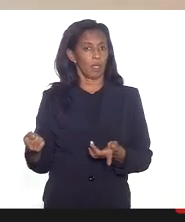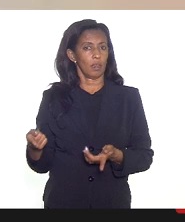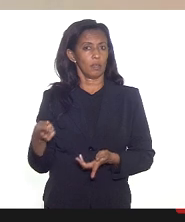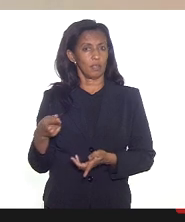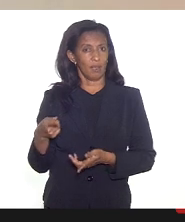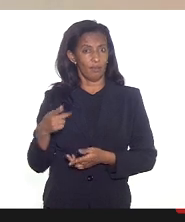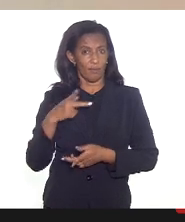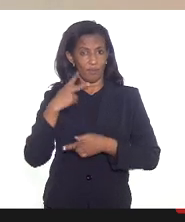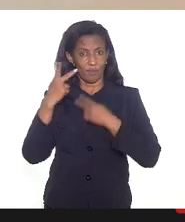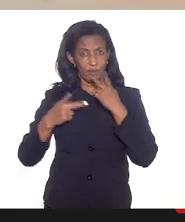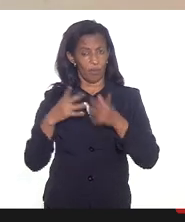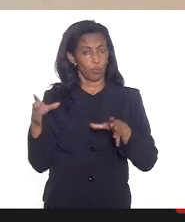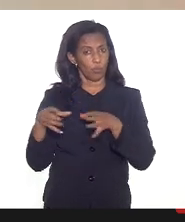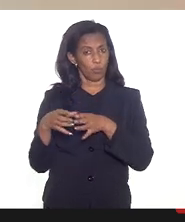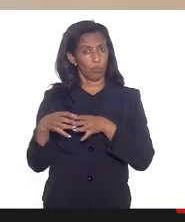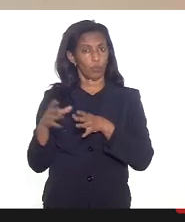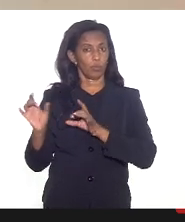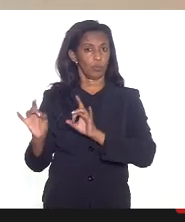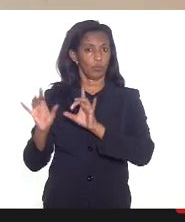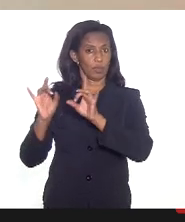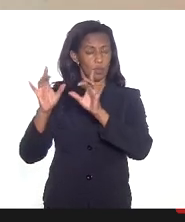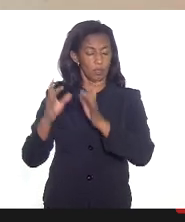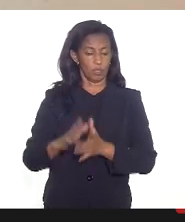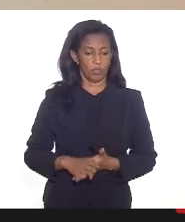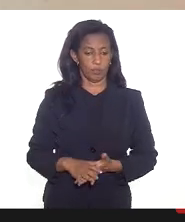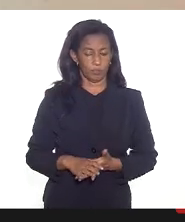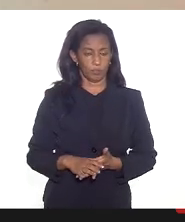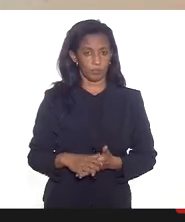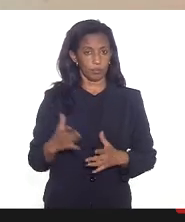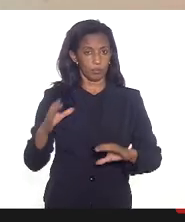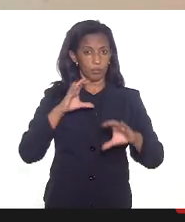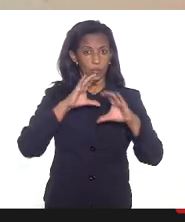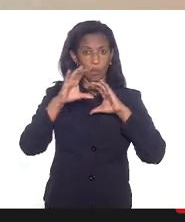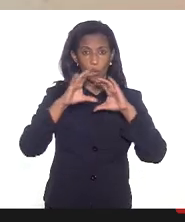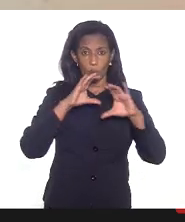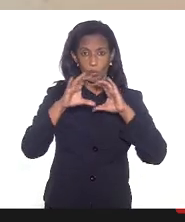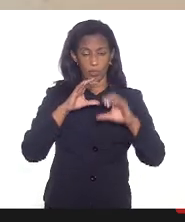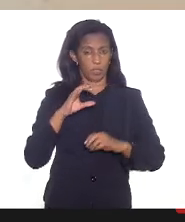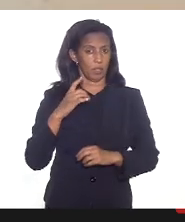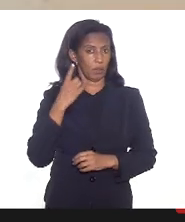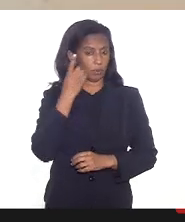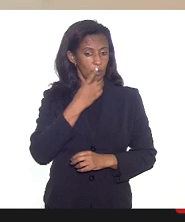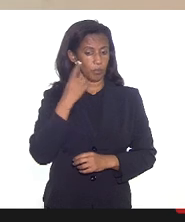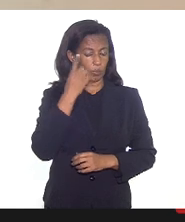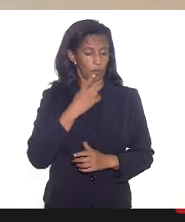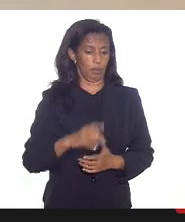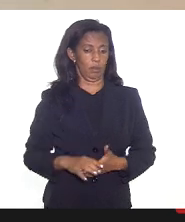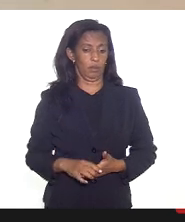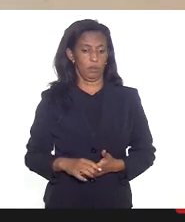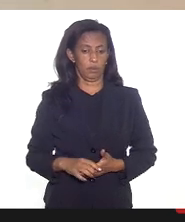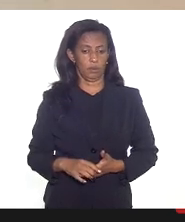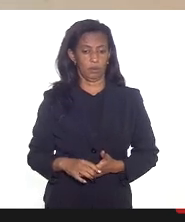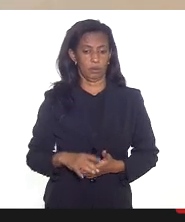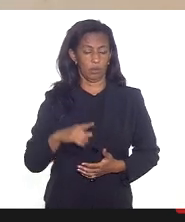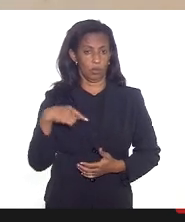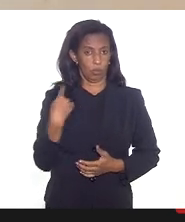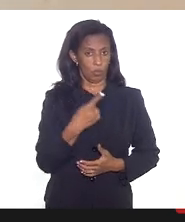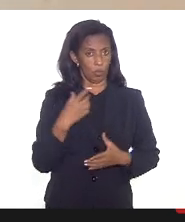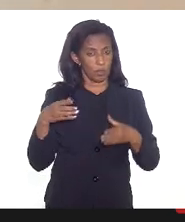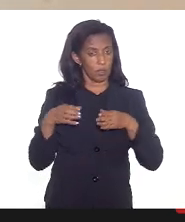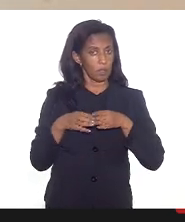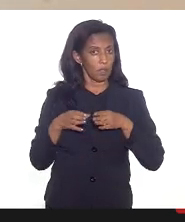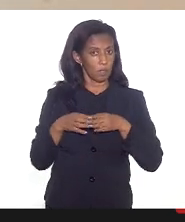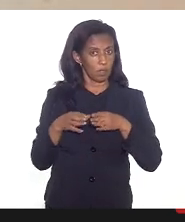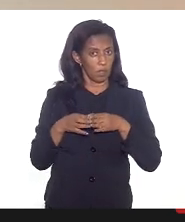do grupo de especialistas com relação a comunicação deputada nossa equipe de